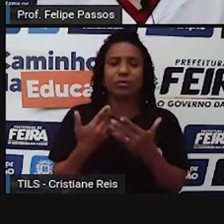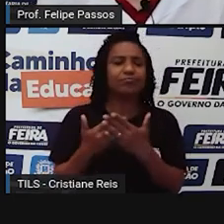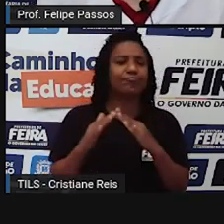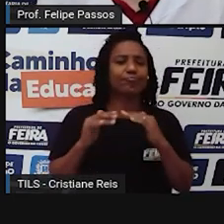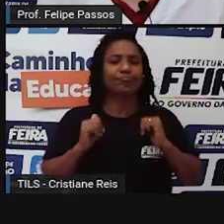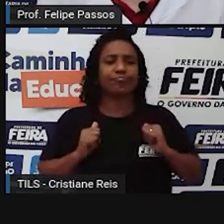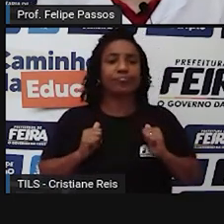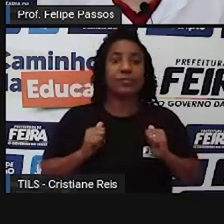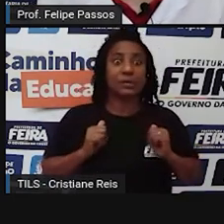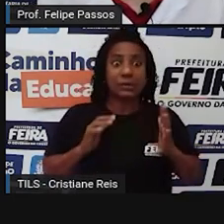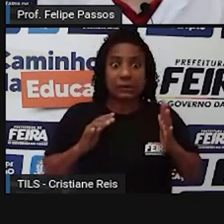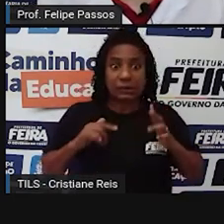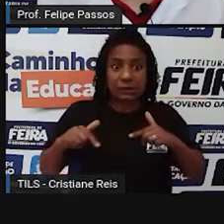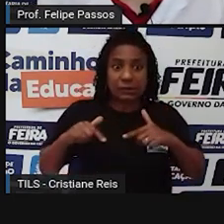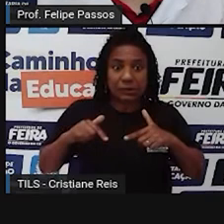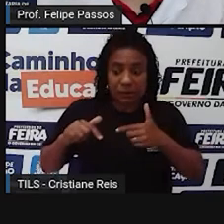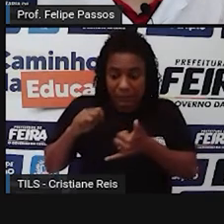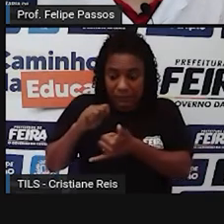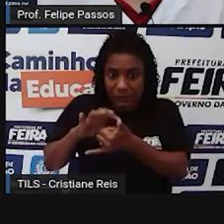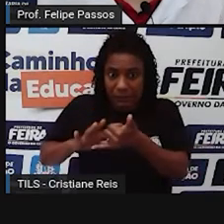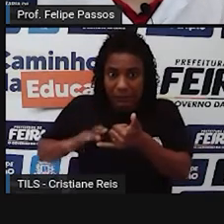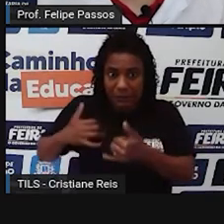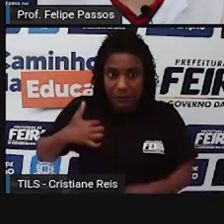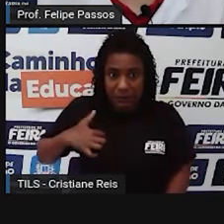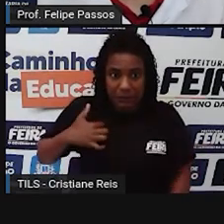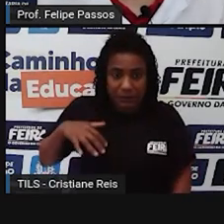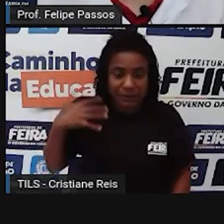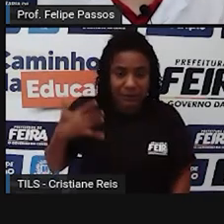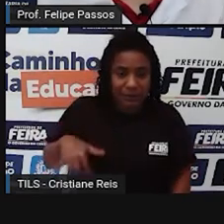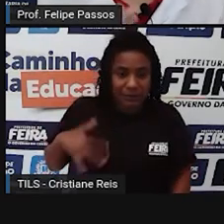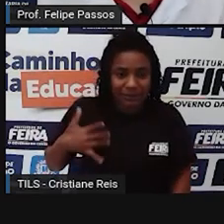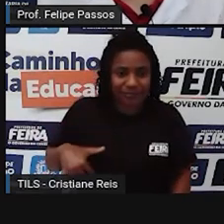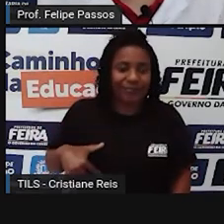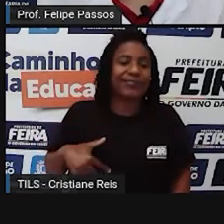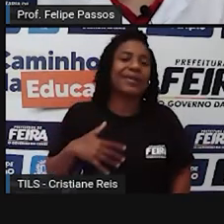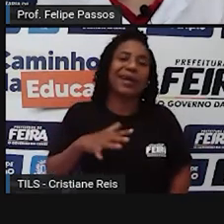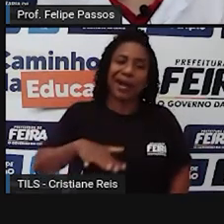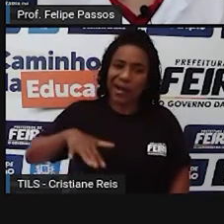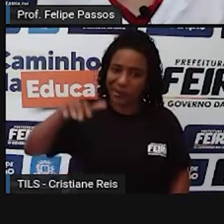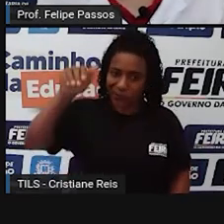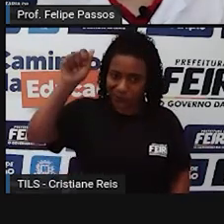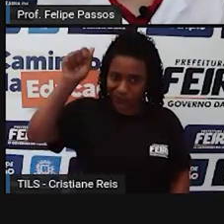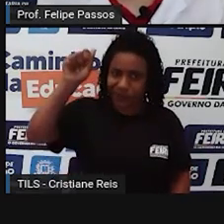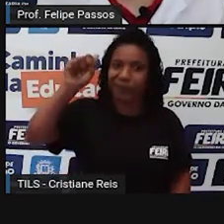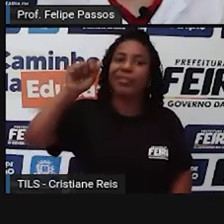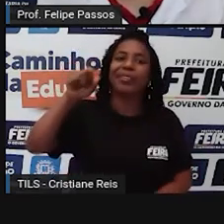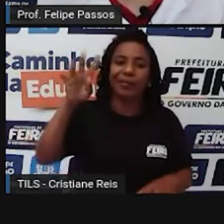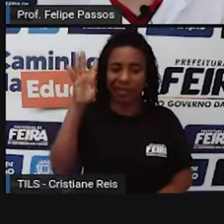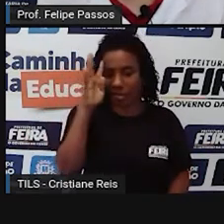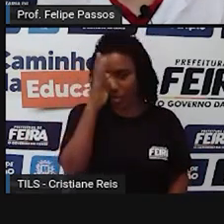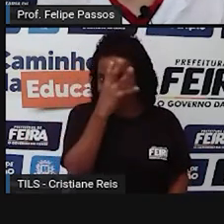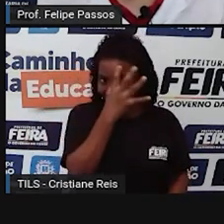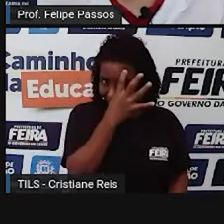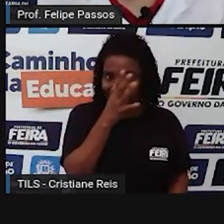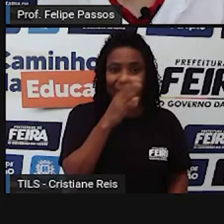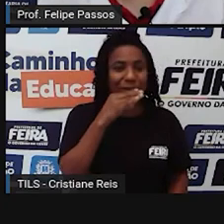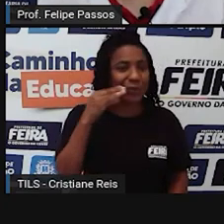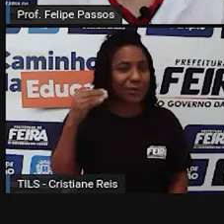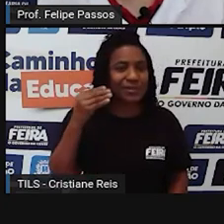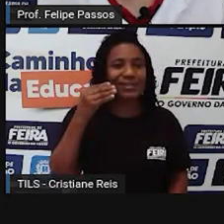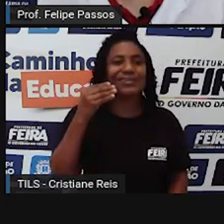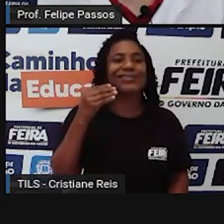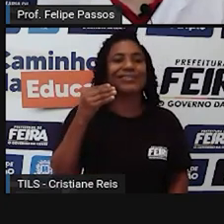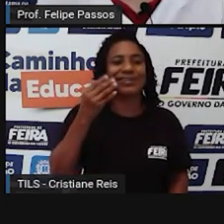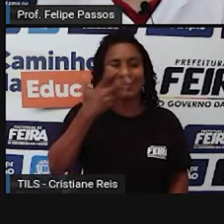Não é um problema só das crianças e adolescentes, os adultos acabam fazendo isso também, mas é mais grave nas crianças e adolescentes. Então o que é que a gente